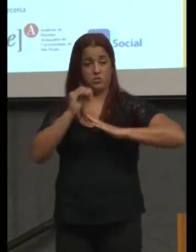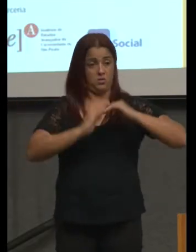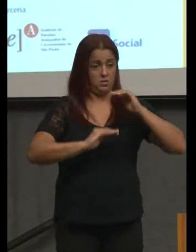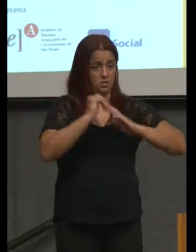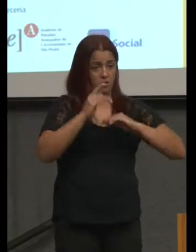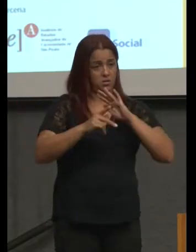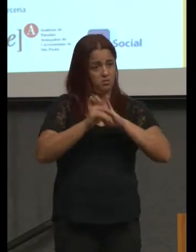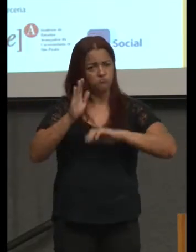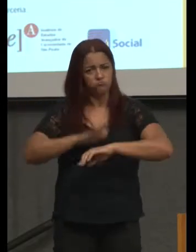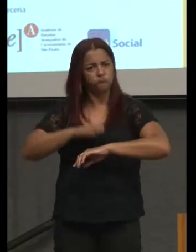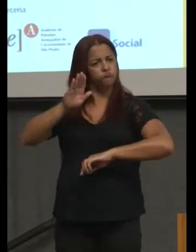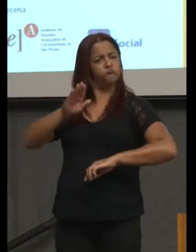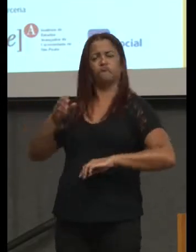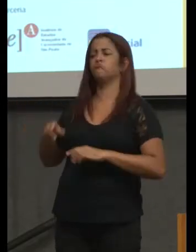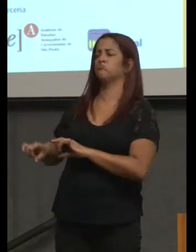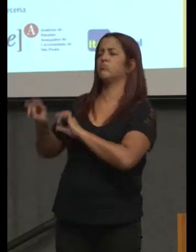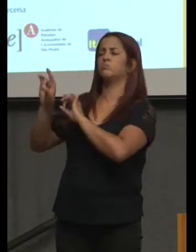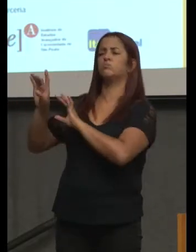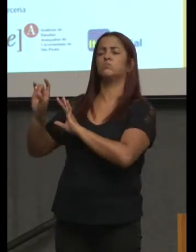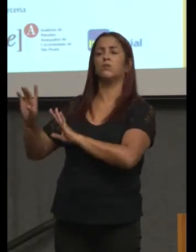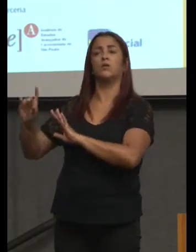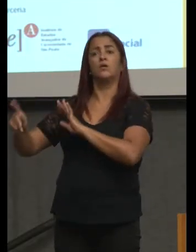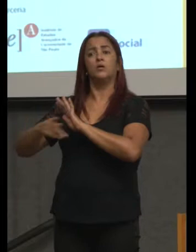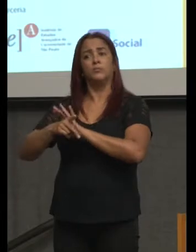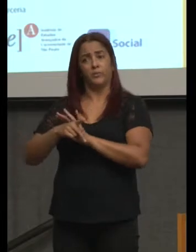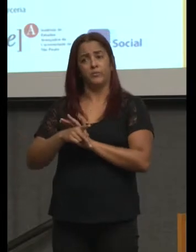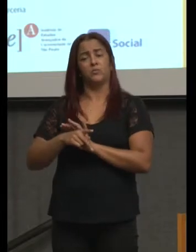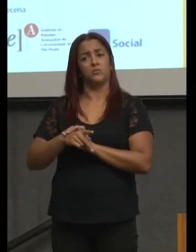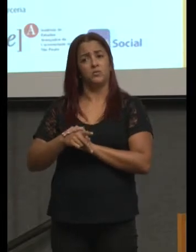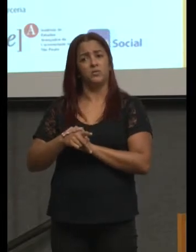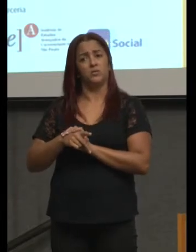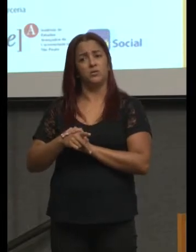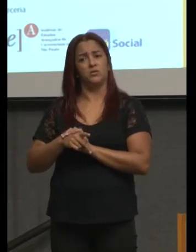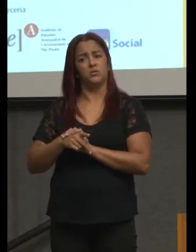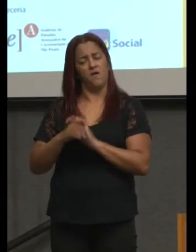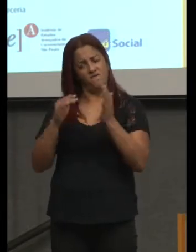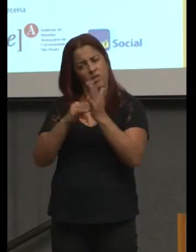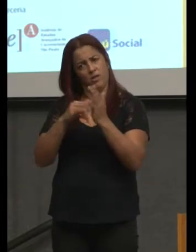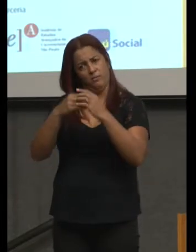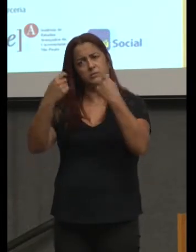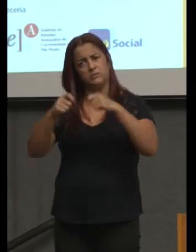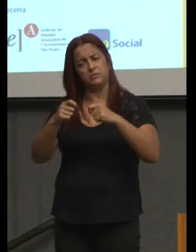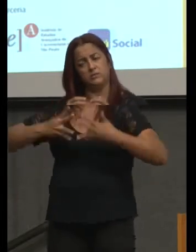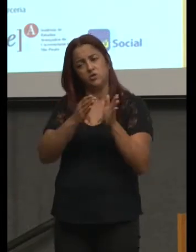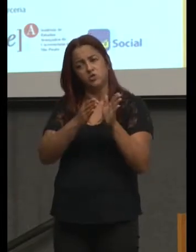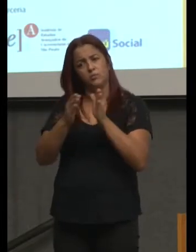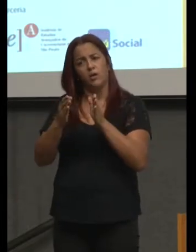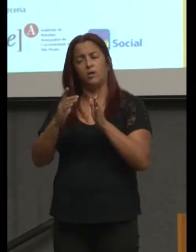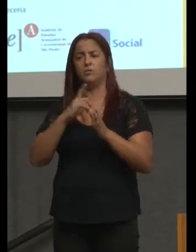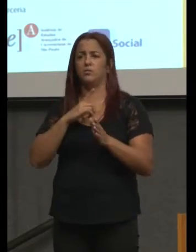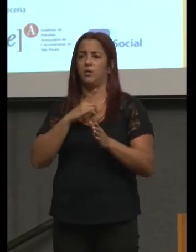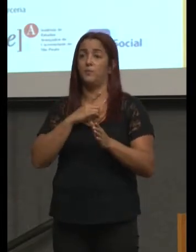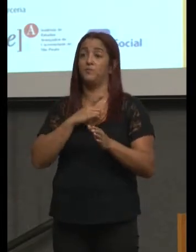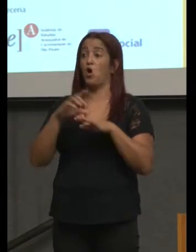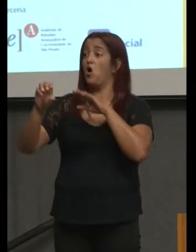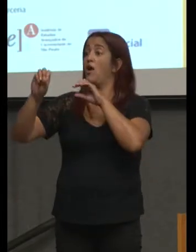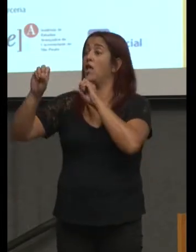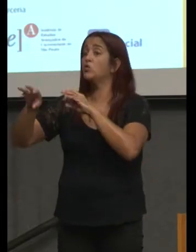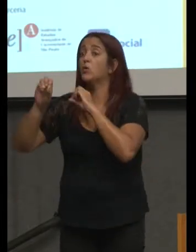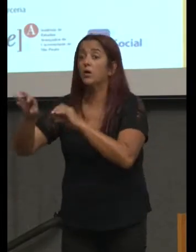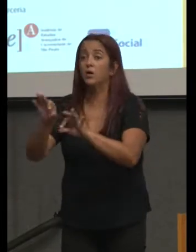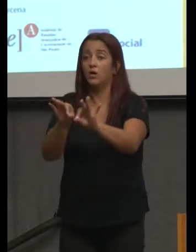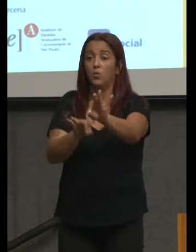essa finalidade precisa de meios e educar o projeto o